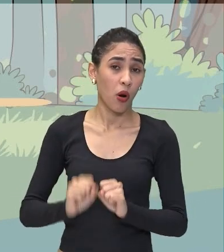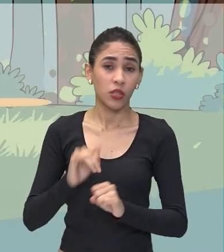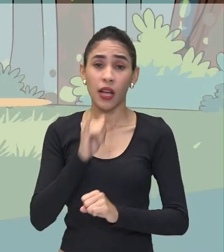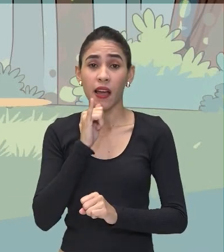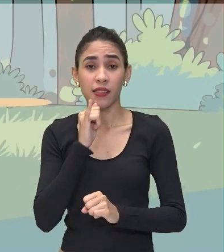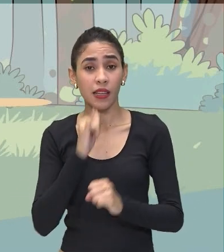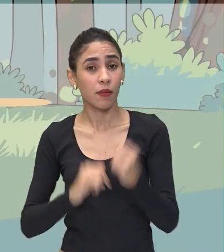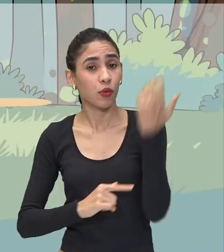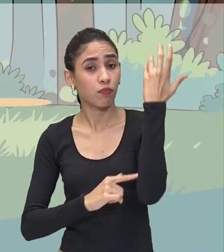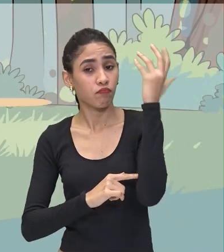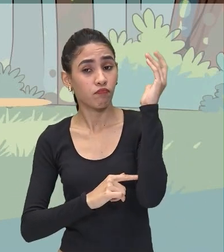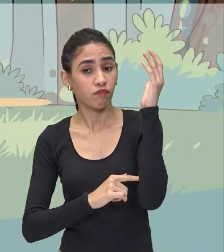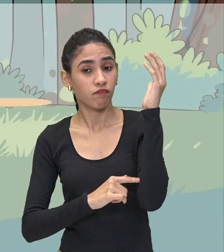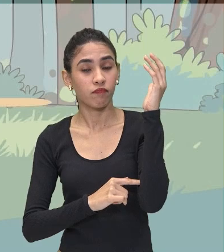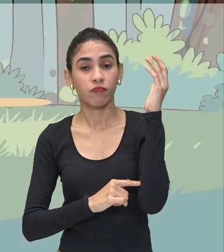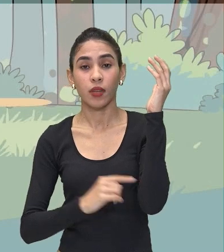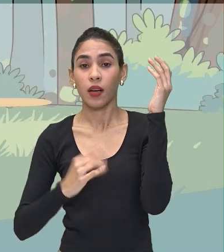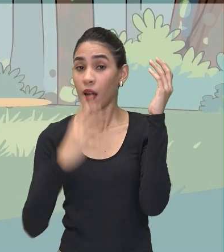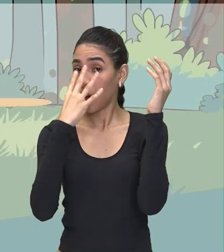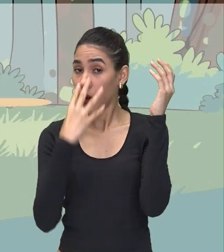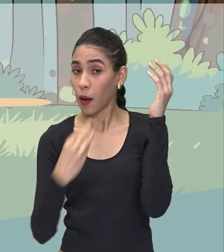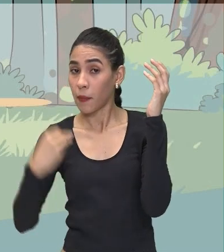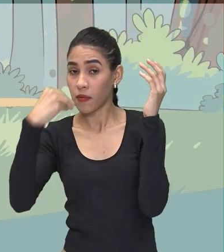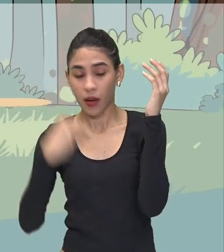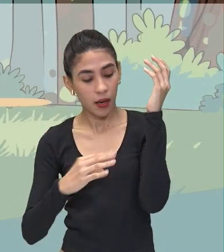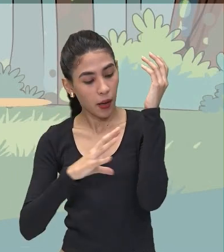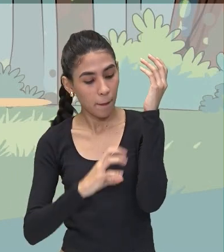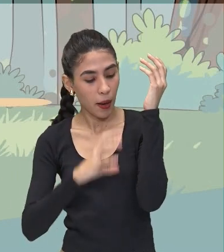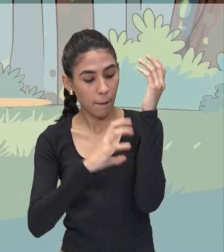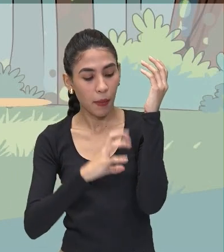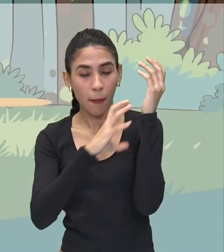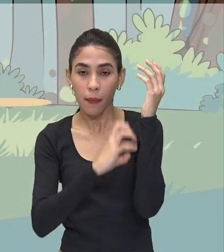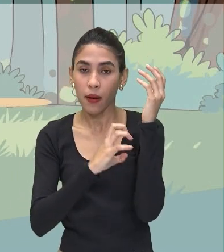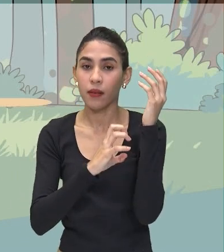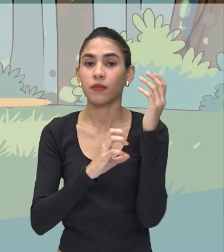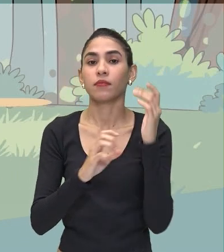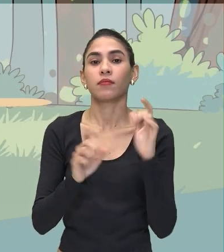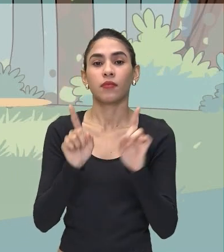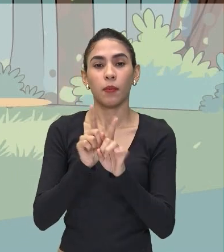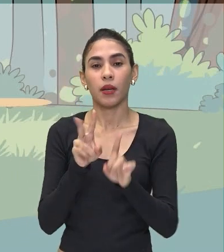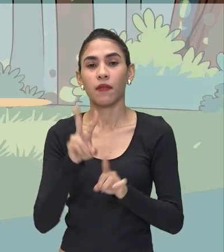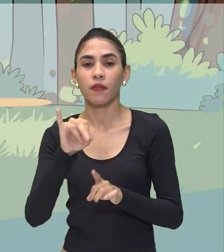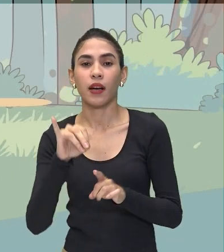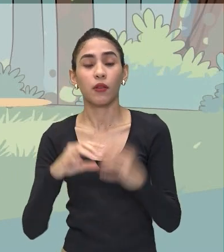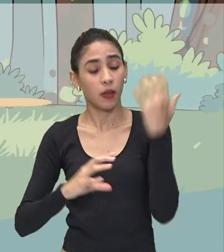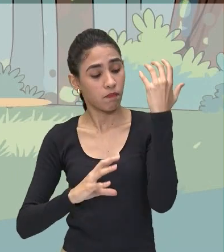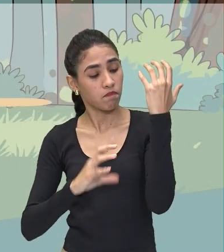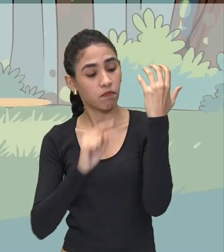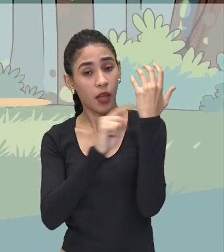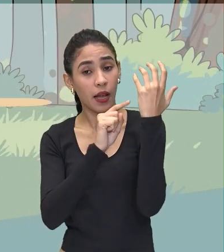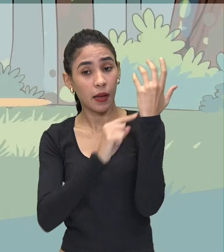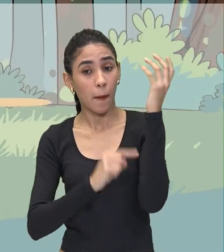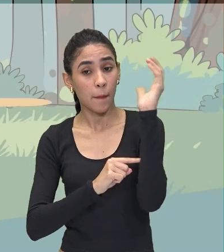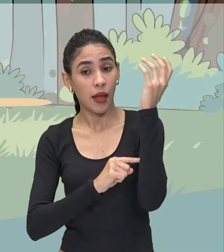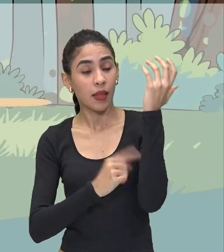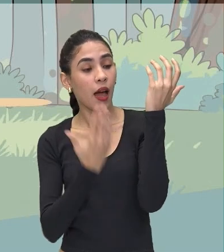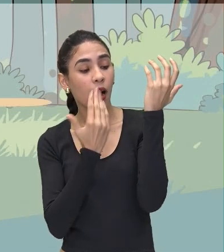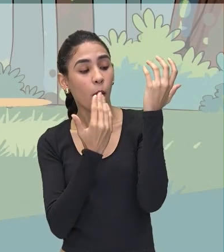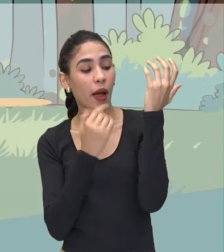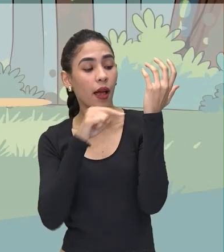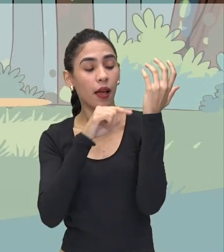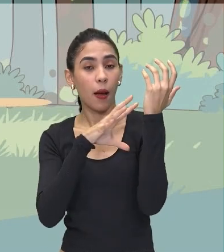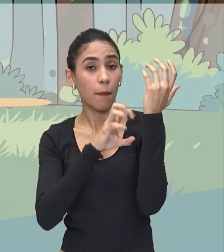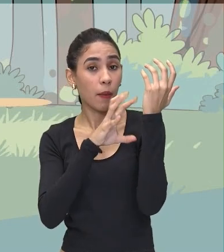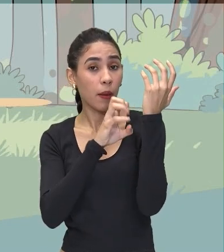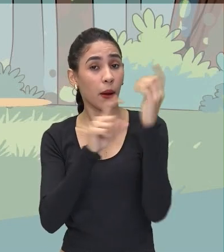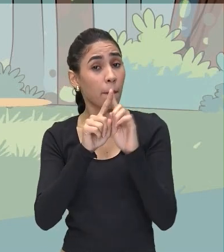é o caso da capivara Que é um herbívoro, um roedor Que vai se alimentar ali Daquela planta Daquele vegetal Mas também